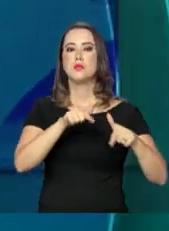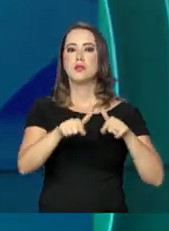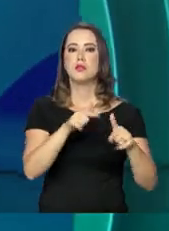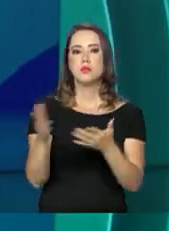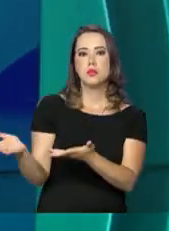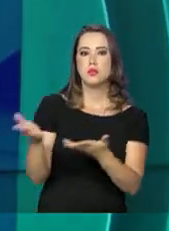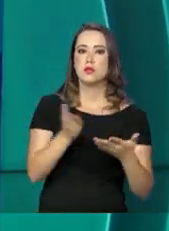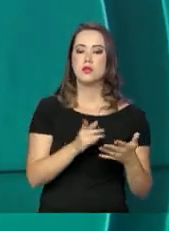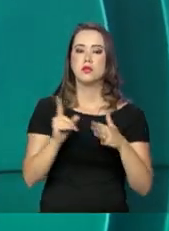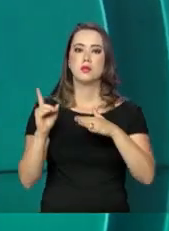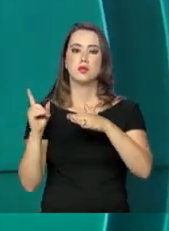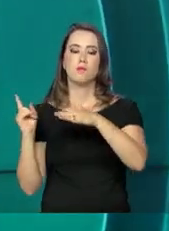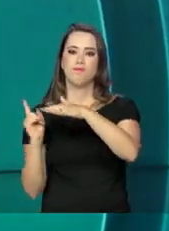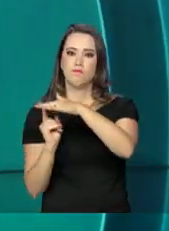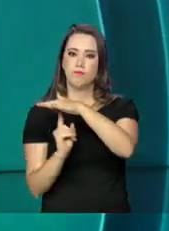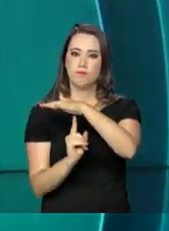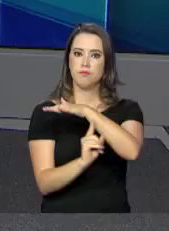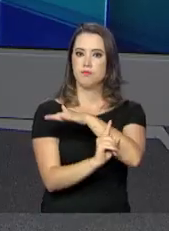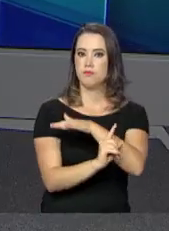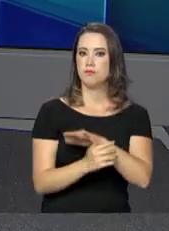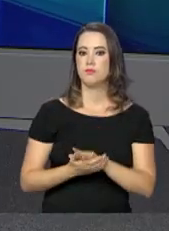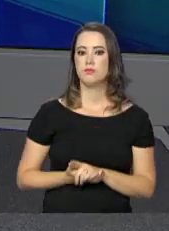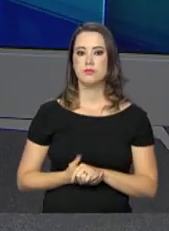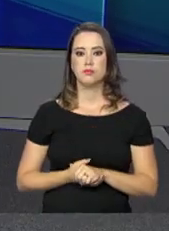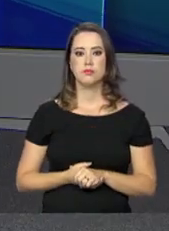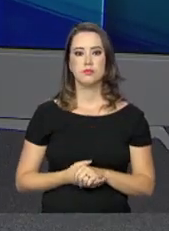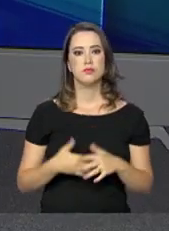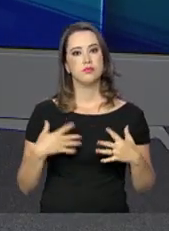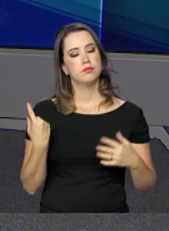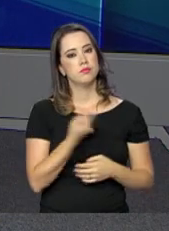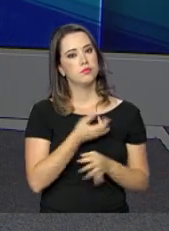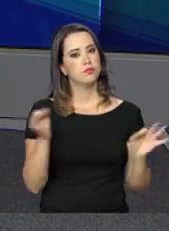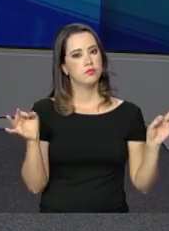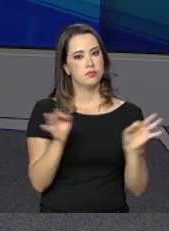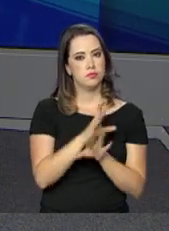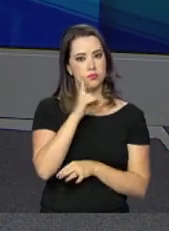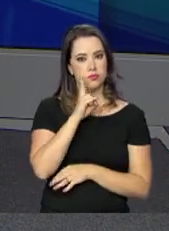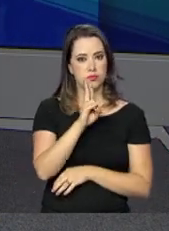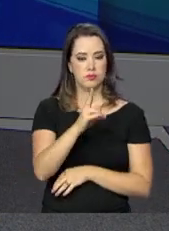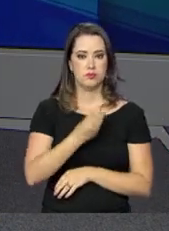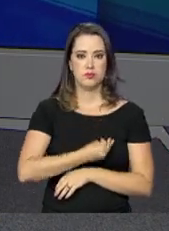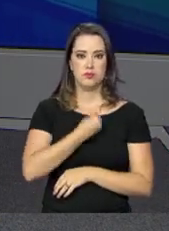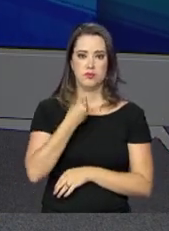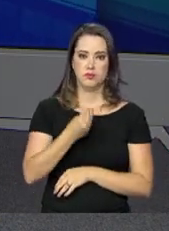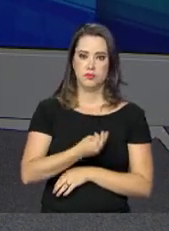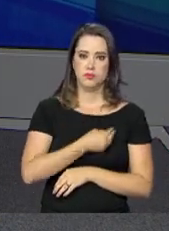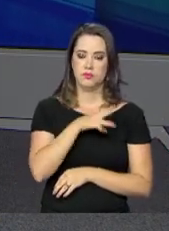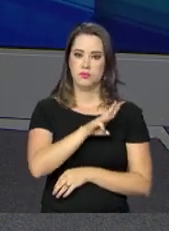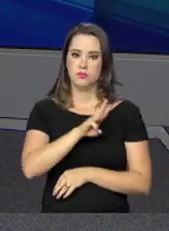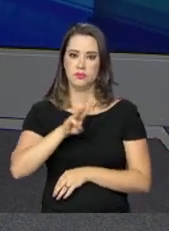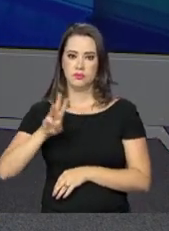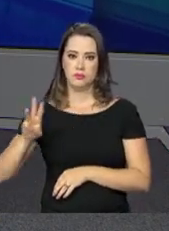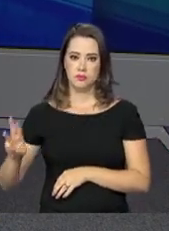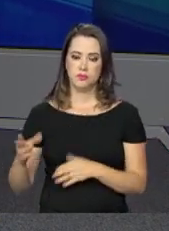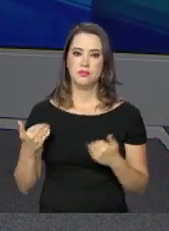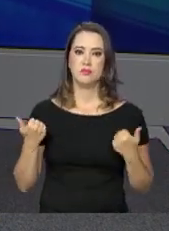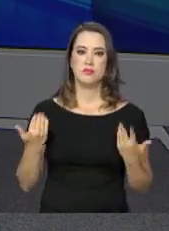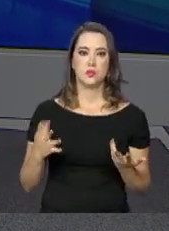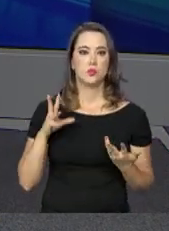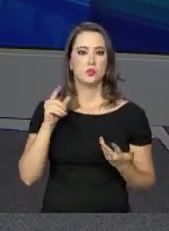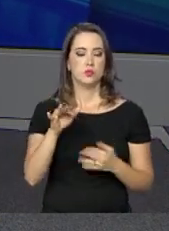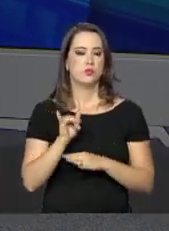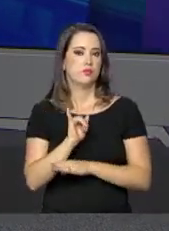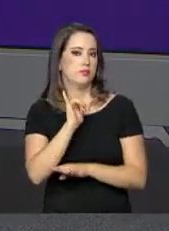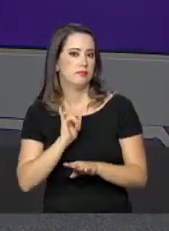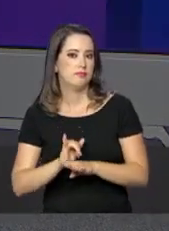de acolhimento aos imigrantes. Nós ficamos por aqui. Você acompanha a nossa programação ao vivo pelo site da NBR